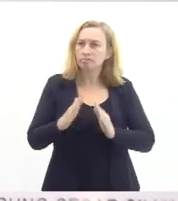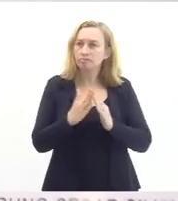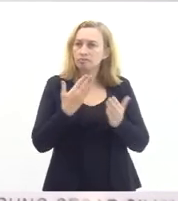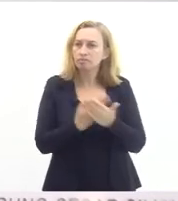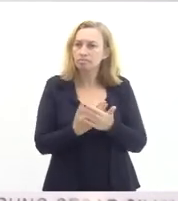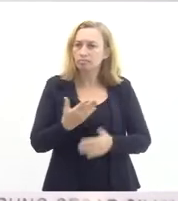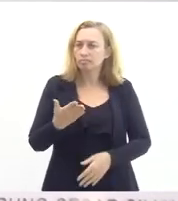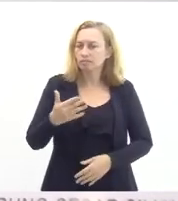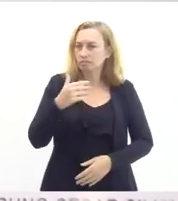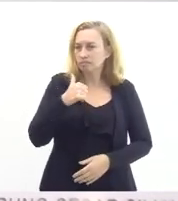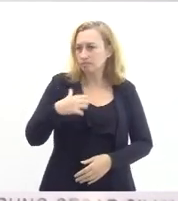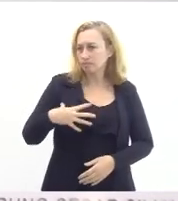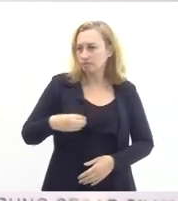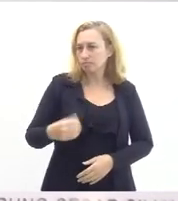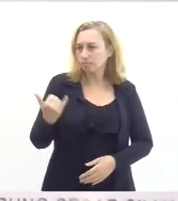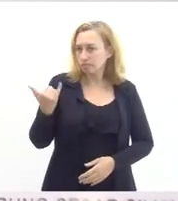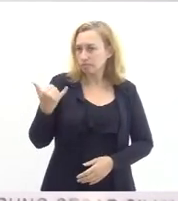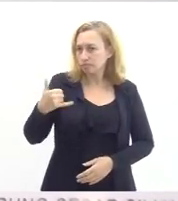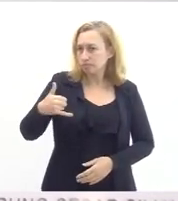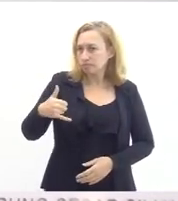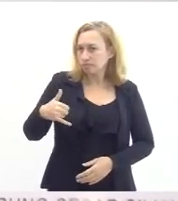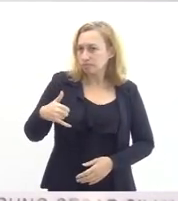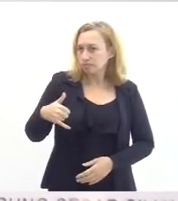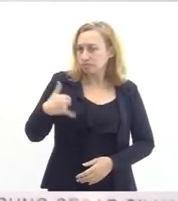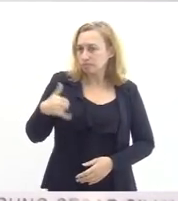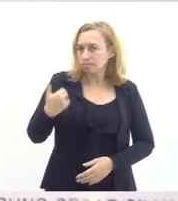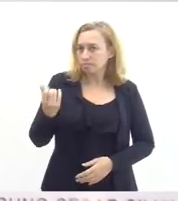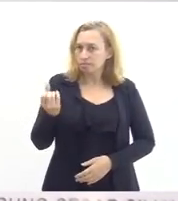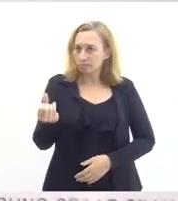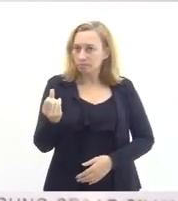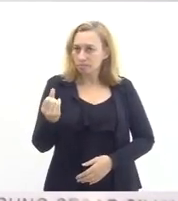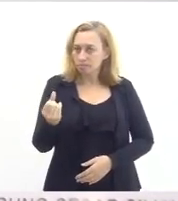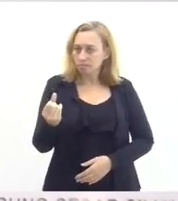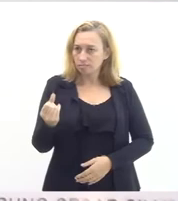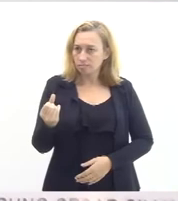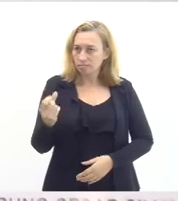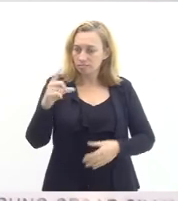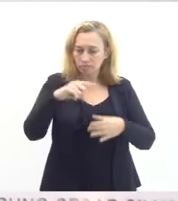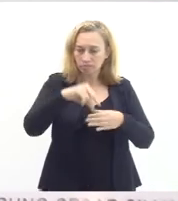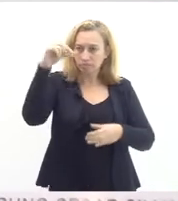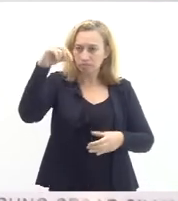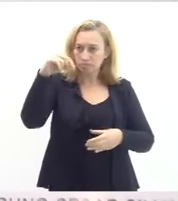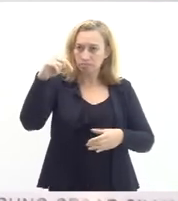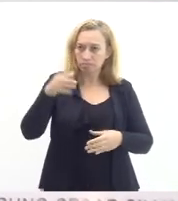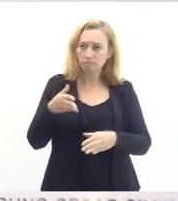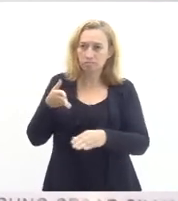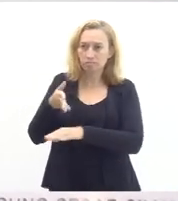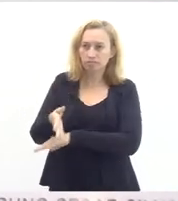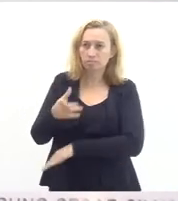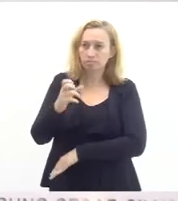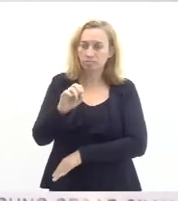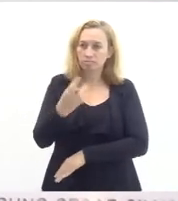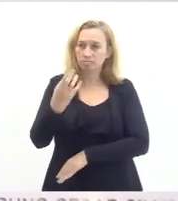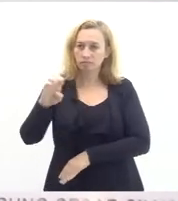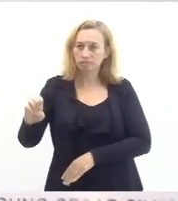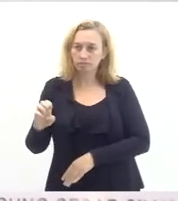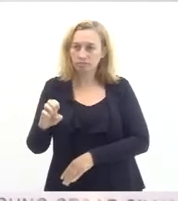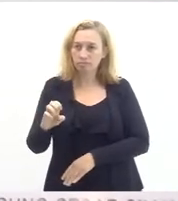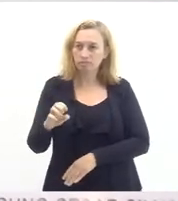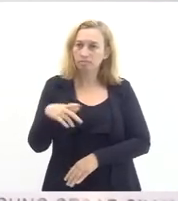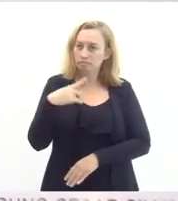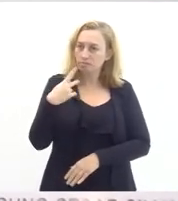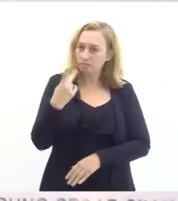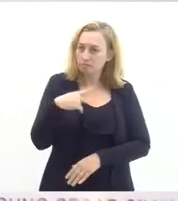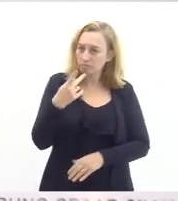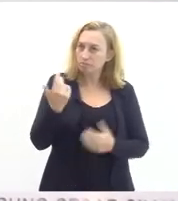filha hoje tem 6 a gente entrou na creche foi sorteado e a primeira coisa que a gente precisa afirmar aqui